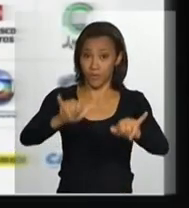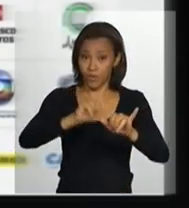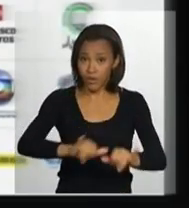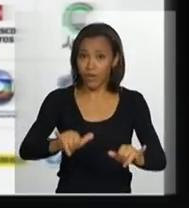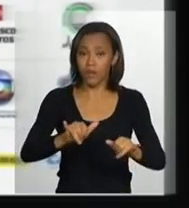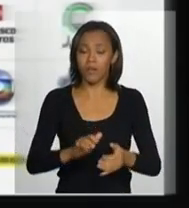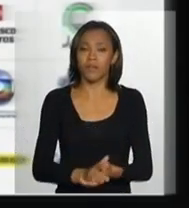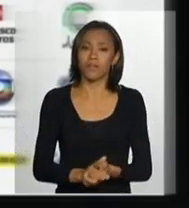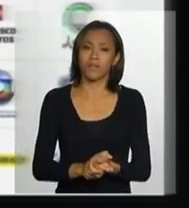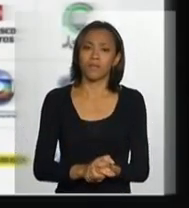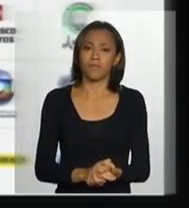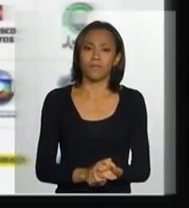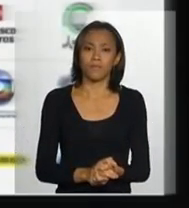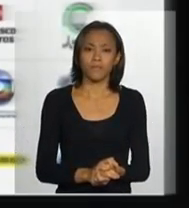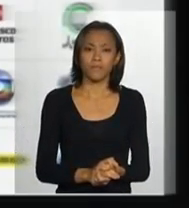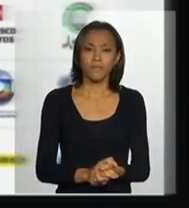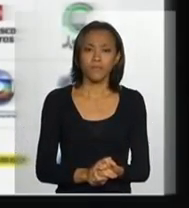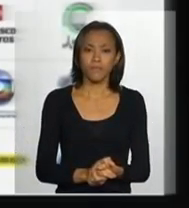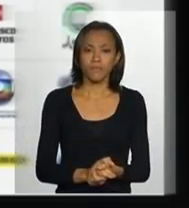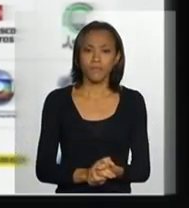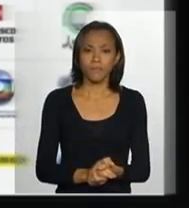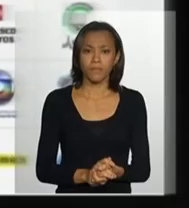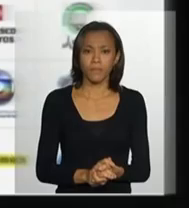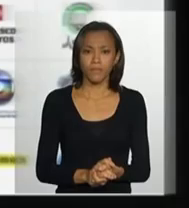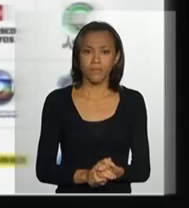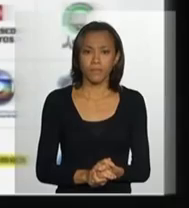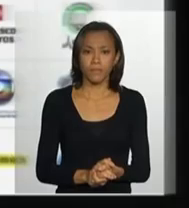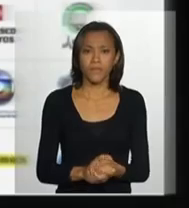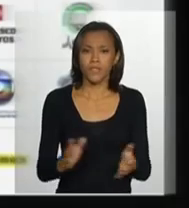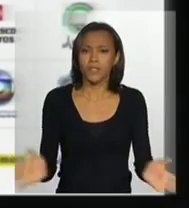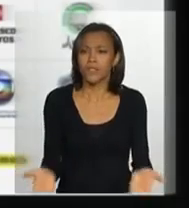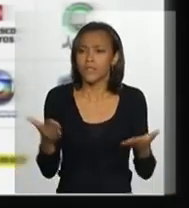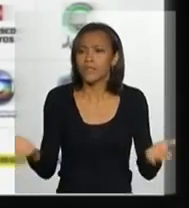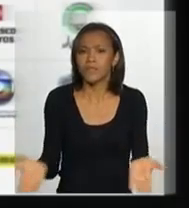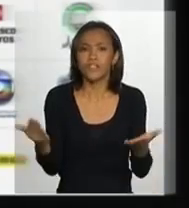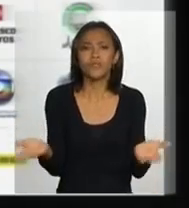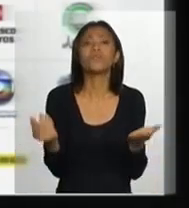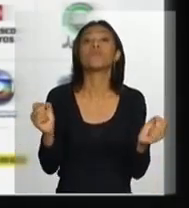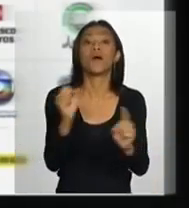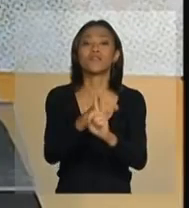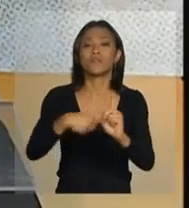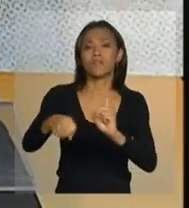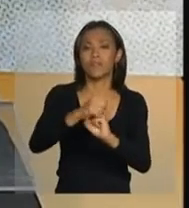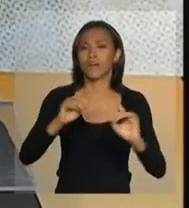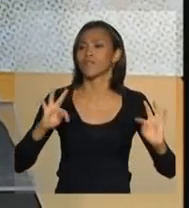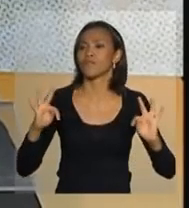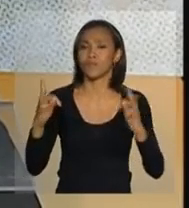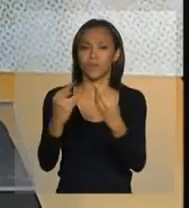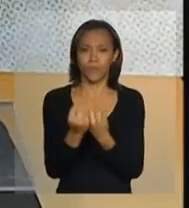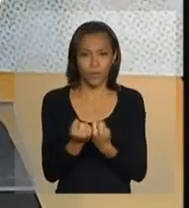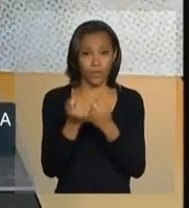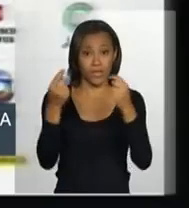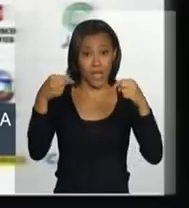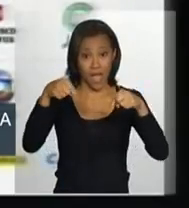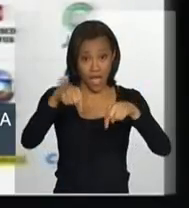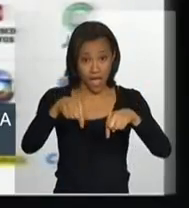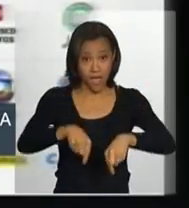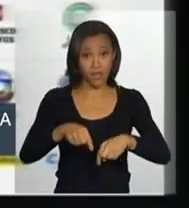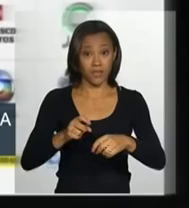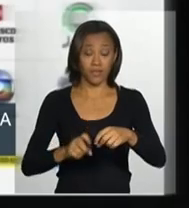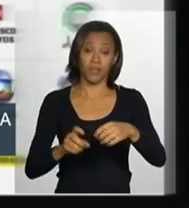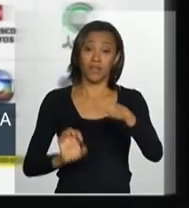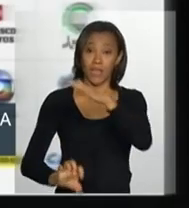a sociedade civil como um todo. essas empresas têm